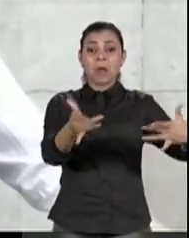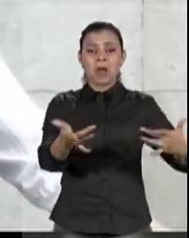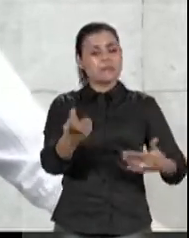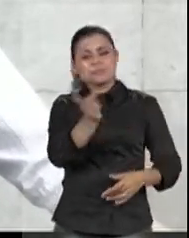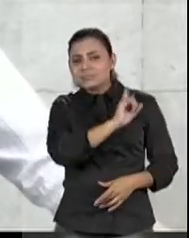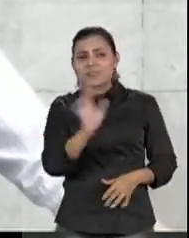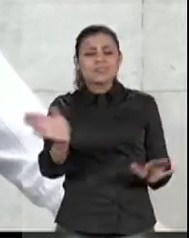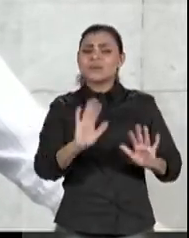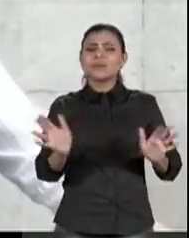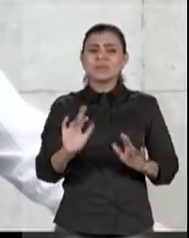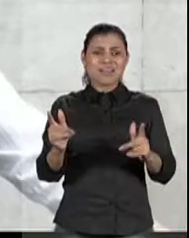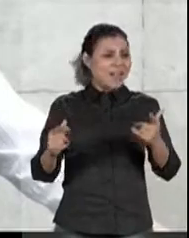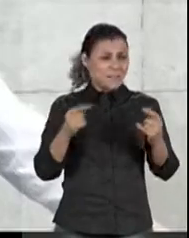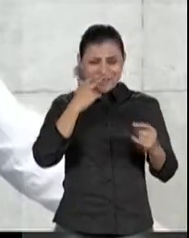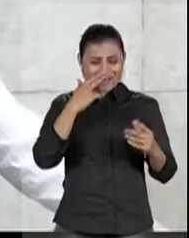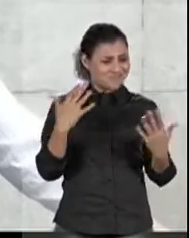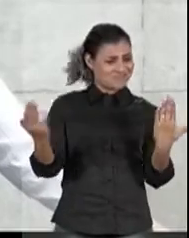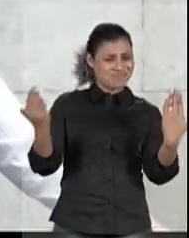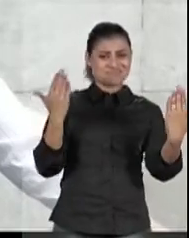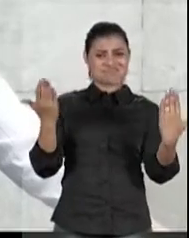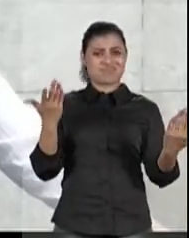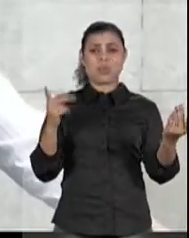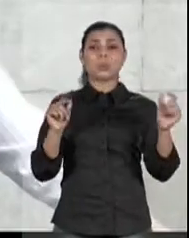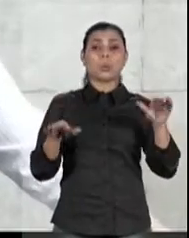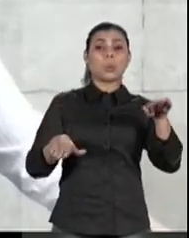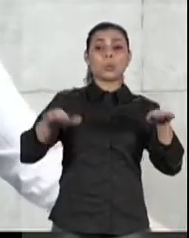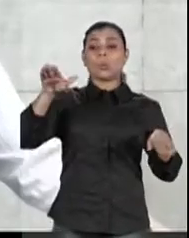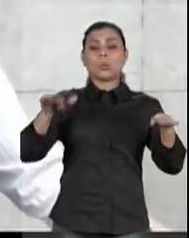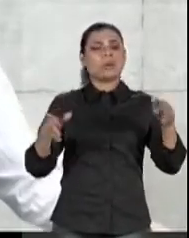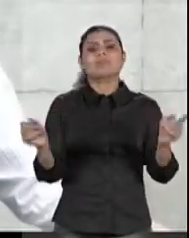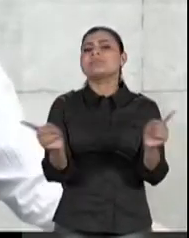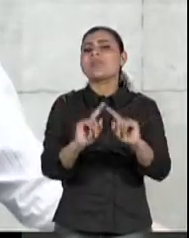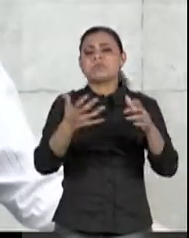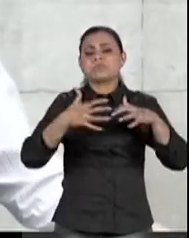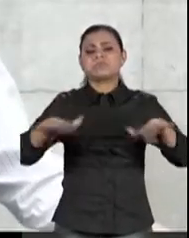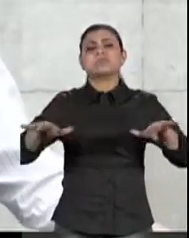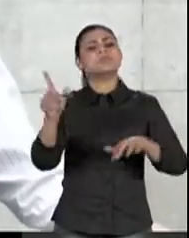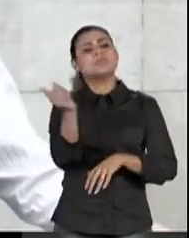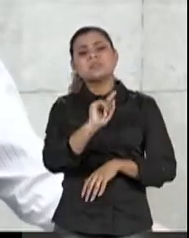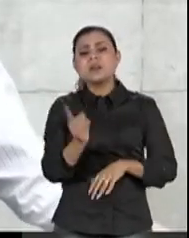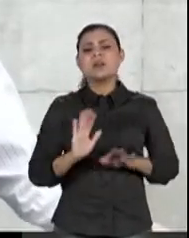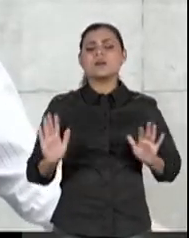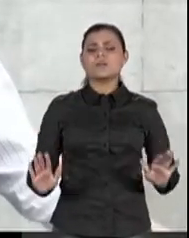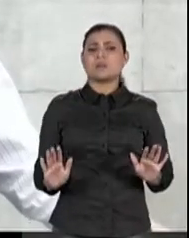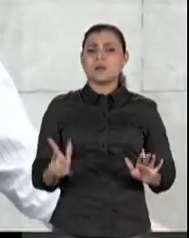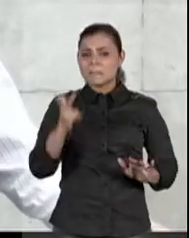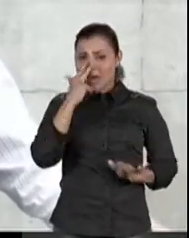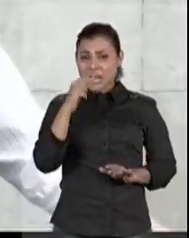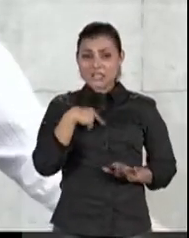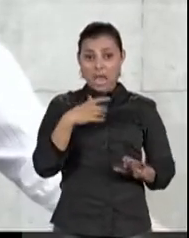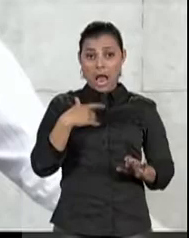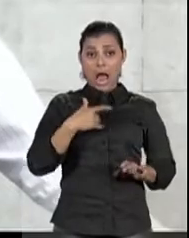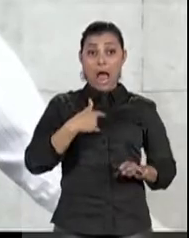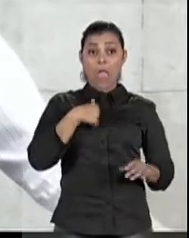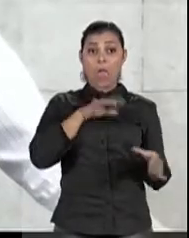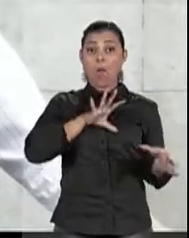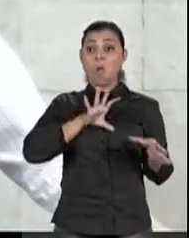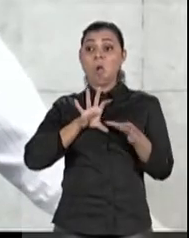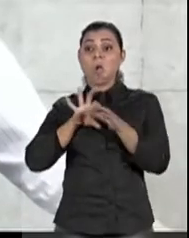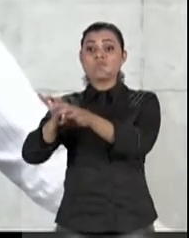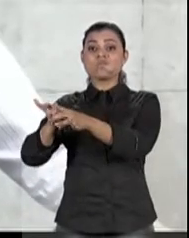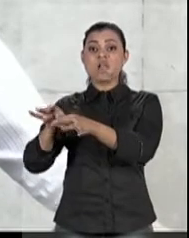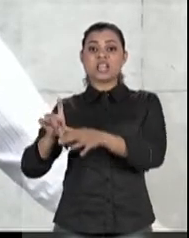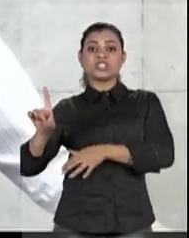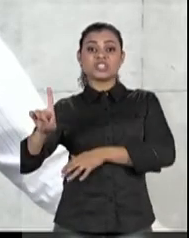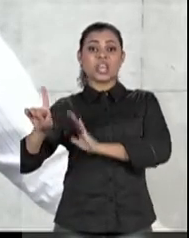de quem nós vamos lamentar. Às vezes parece que quem tem um pensamento mais identificado com a direita não pode admitir a